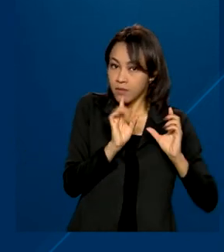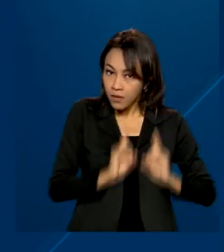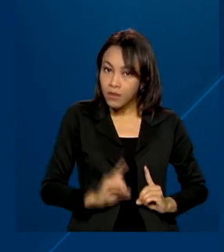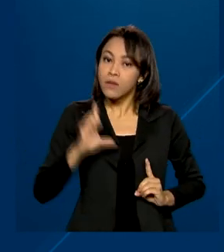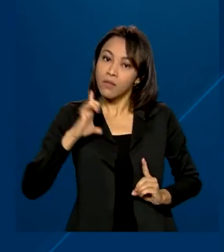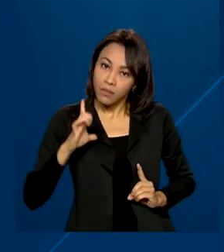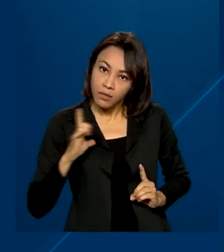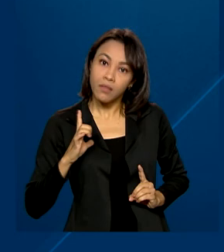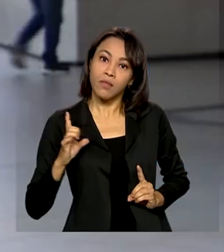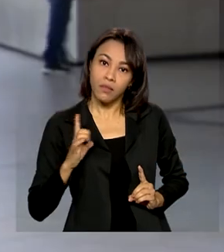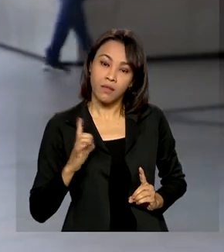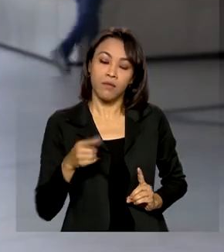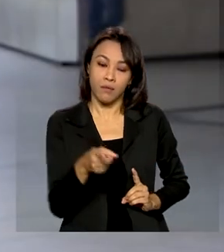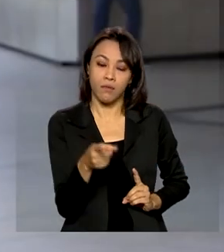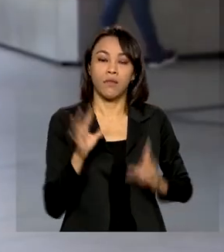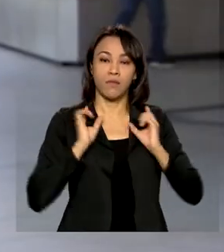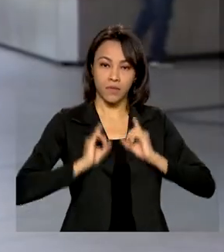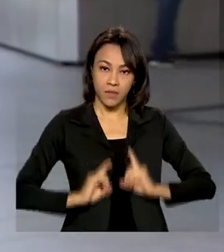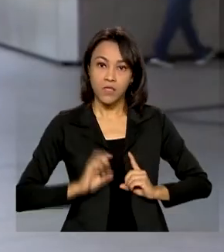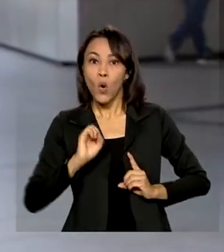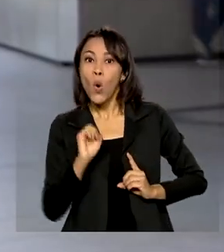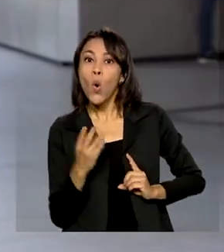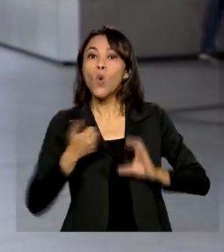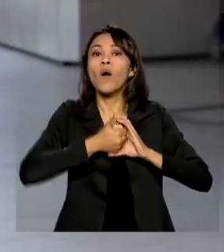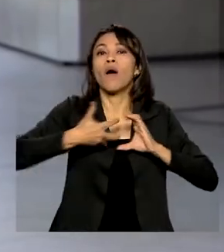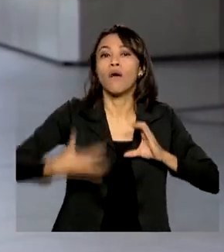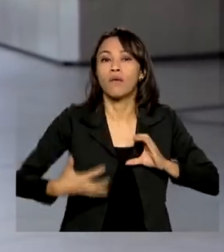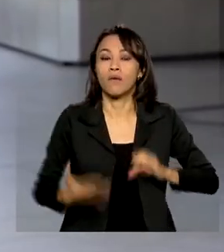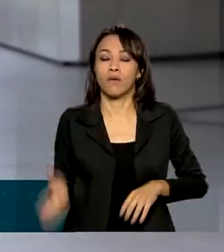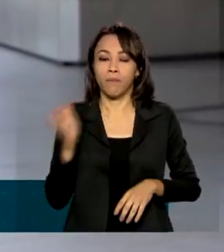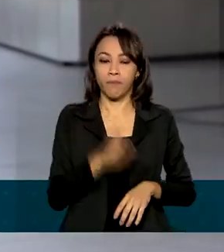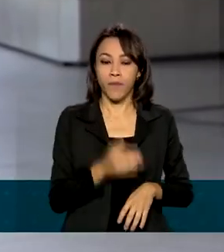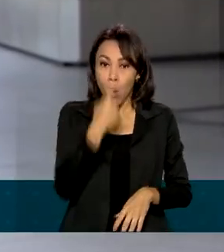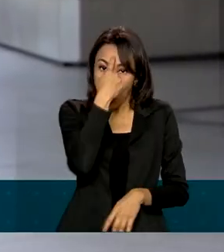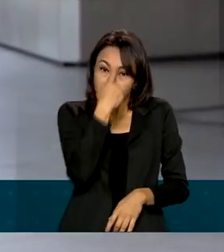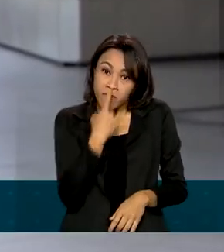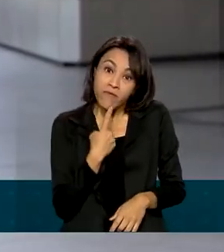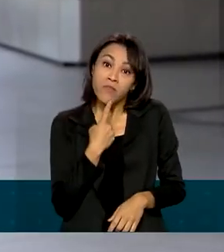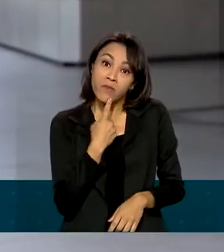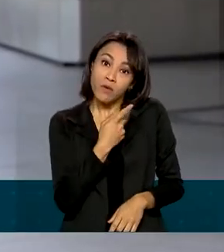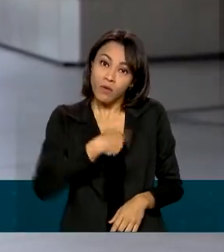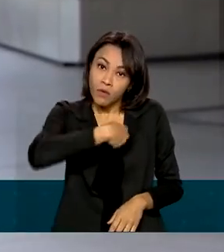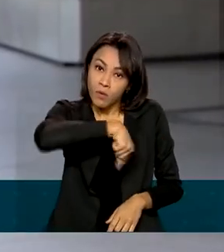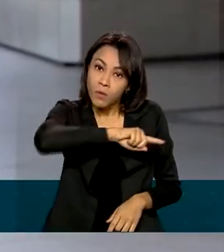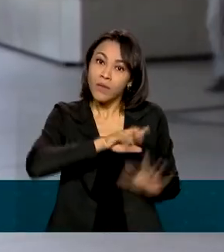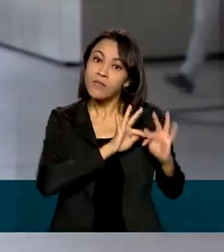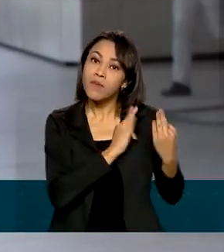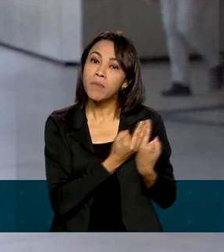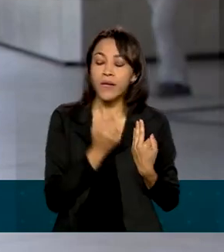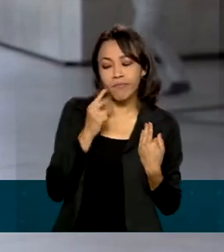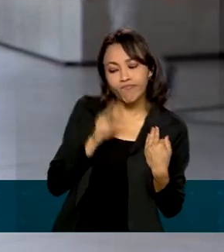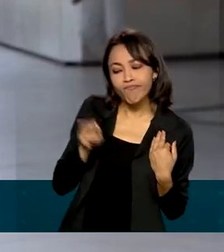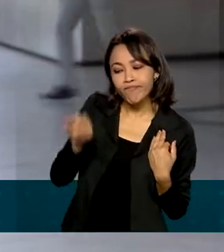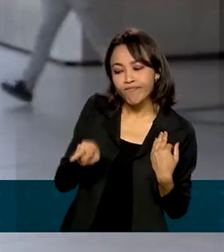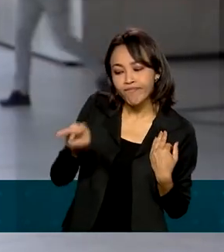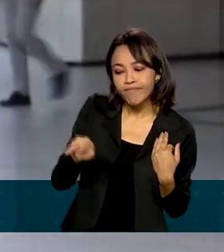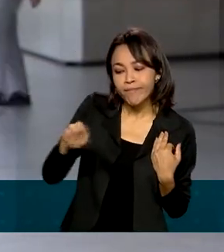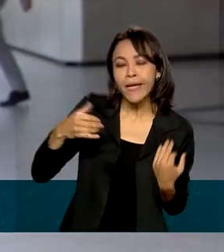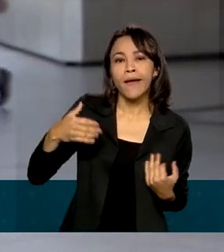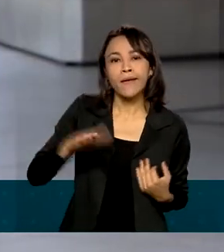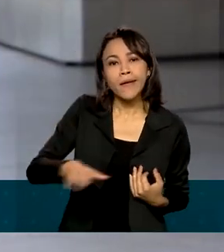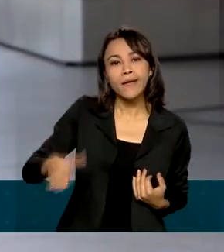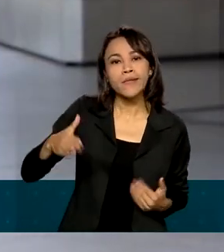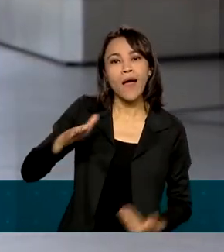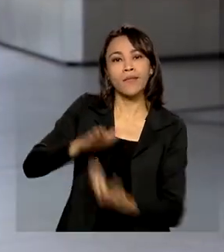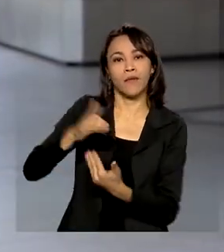ou doença rara. Ainda de acordo com a pesquisa, o perfil de preferência das famílias é por crianças de até 8